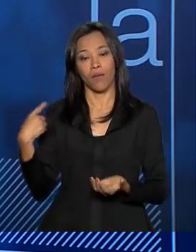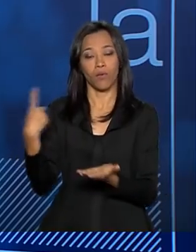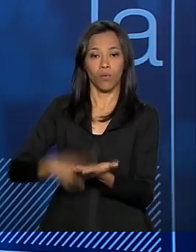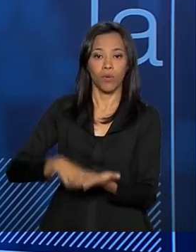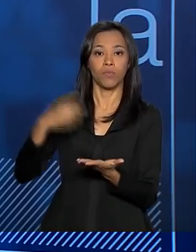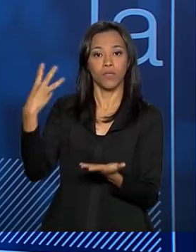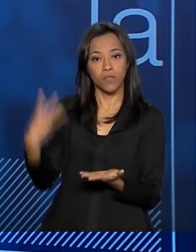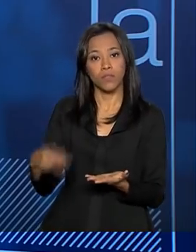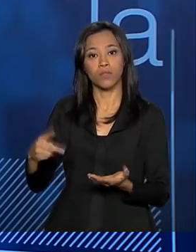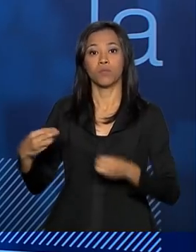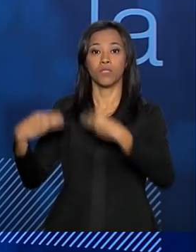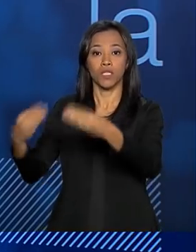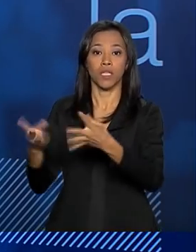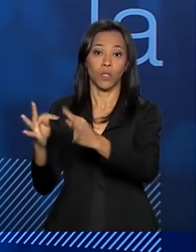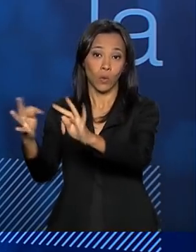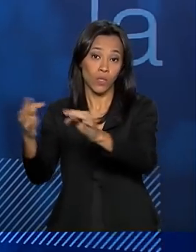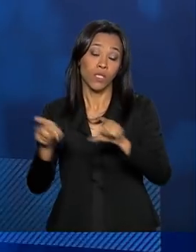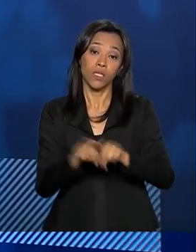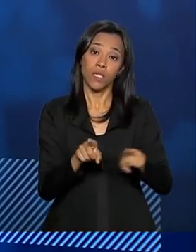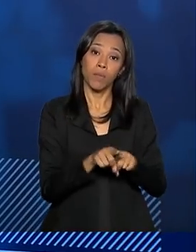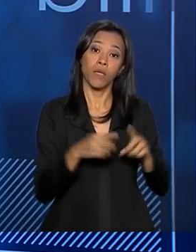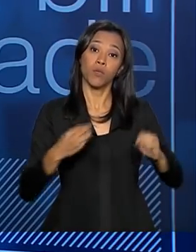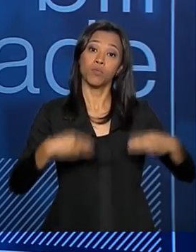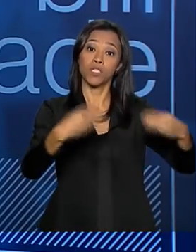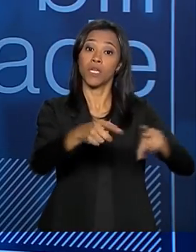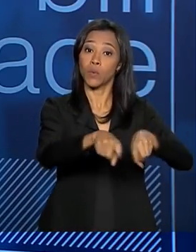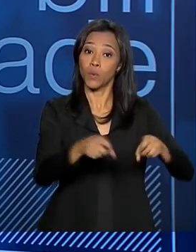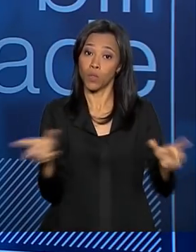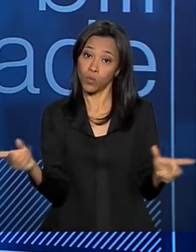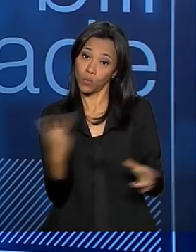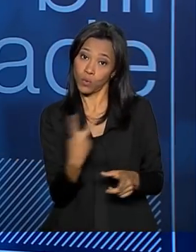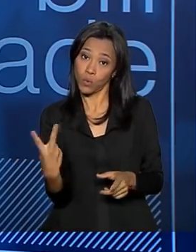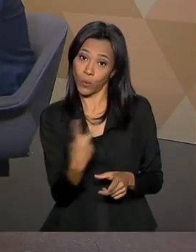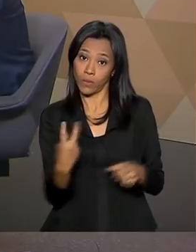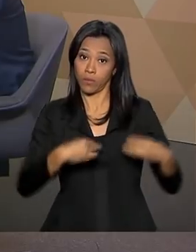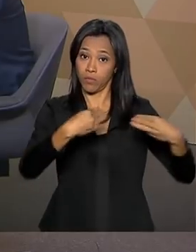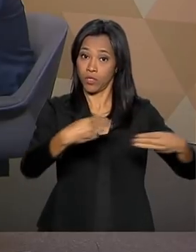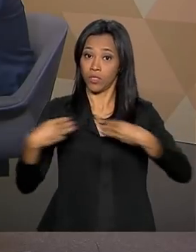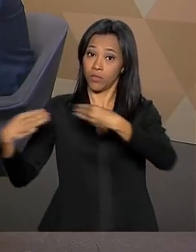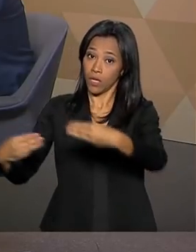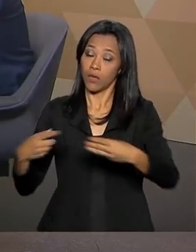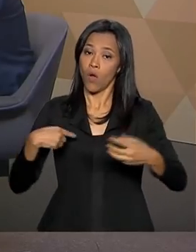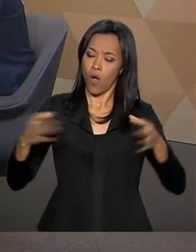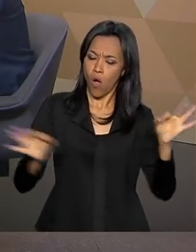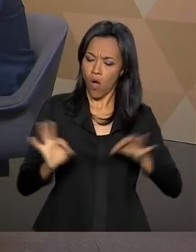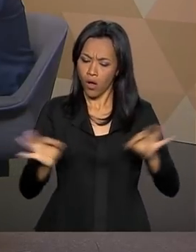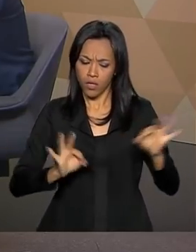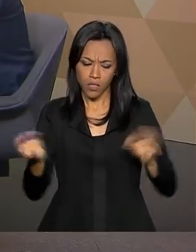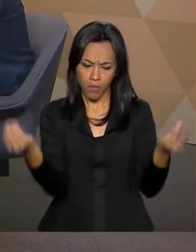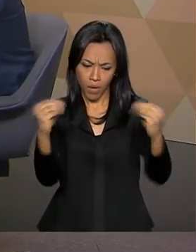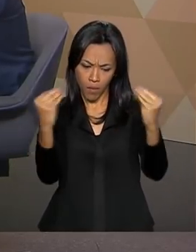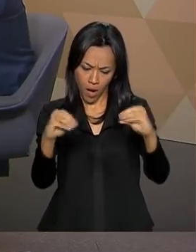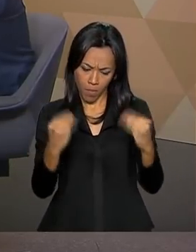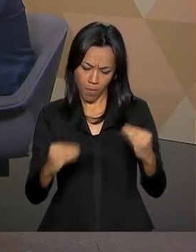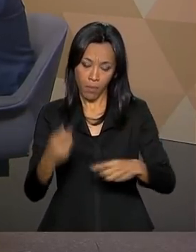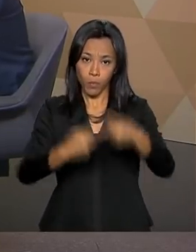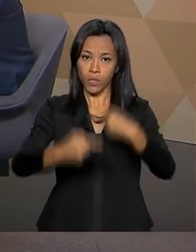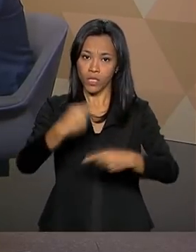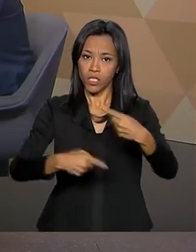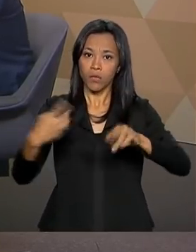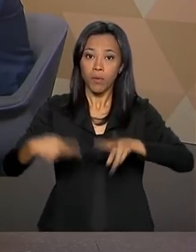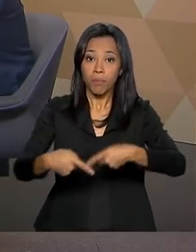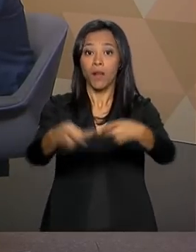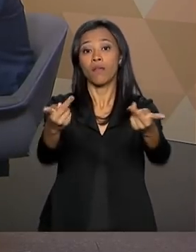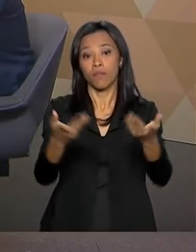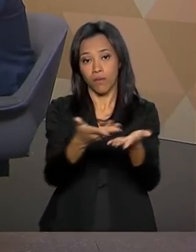Tecnologia, juntamente com o MAPA, com o Ministério da Agricultura. É fazer políticas públicas que a gente consiga trazer todos para esse